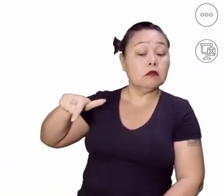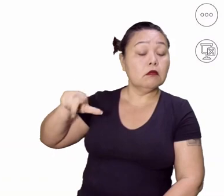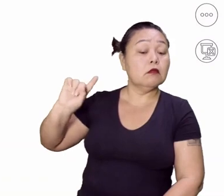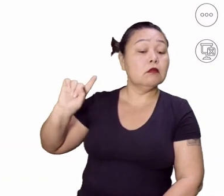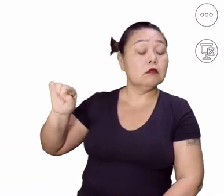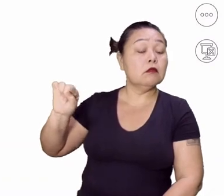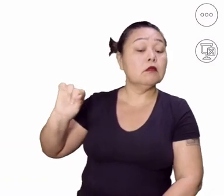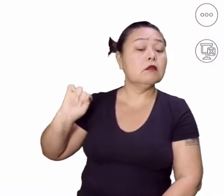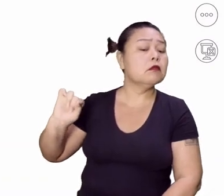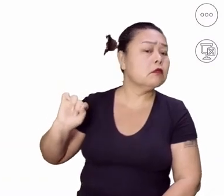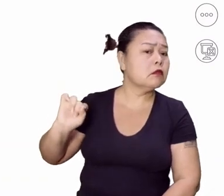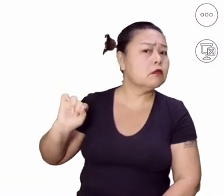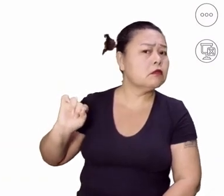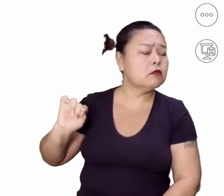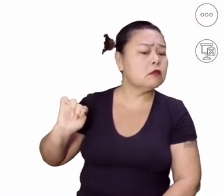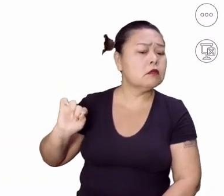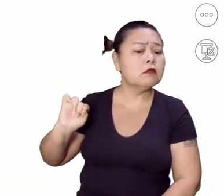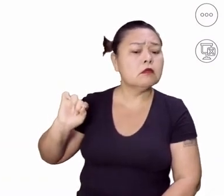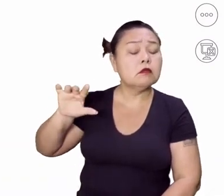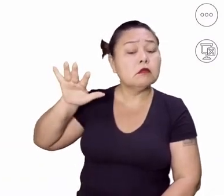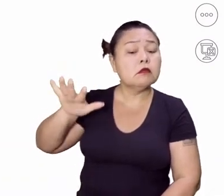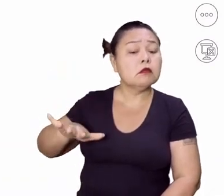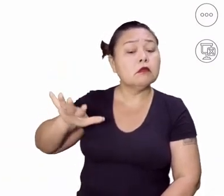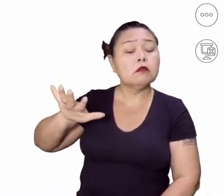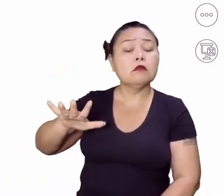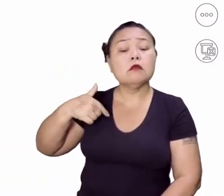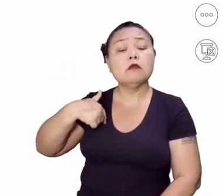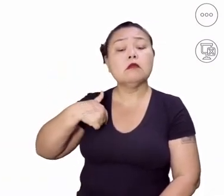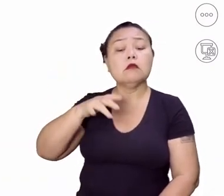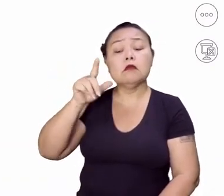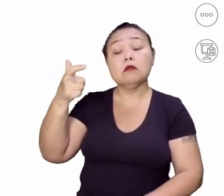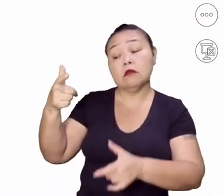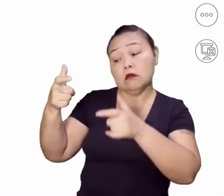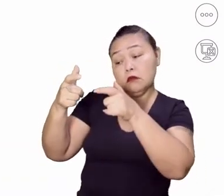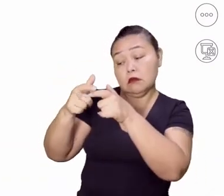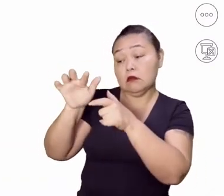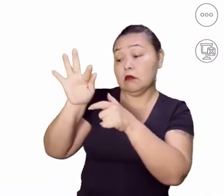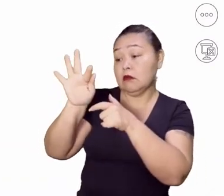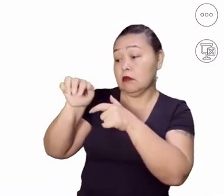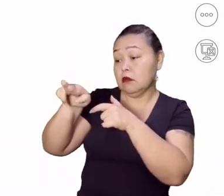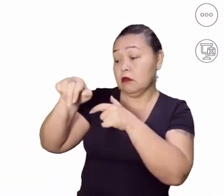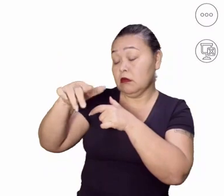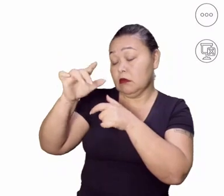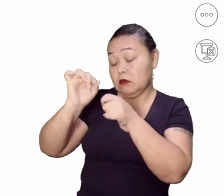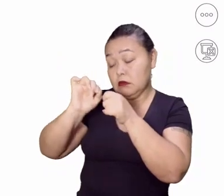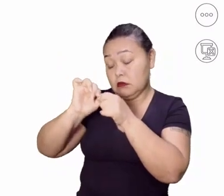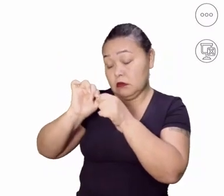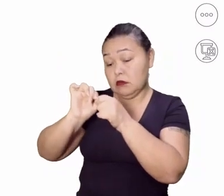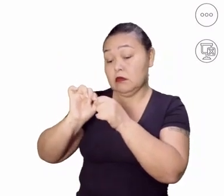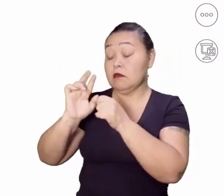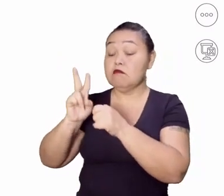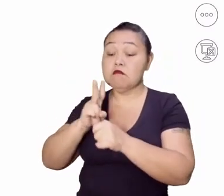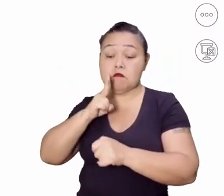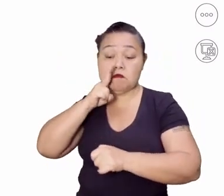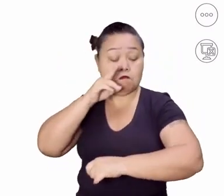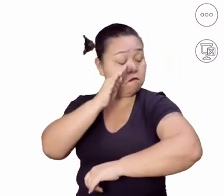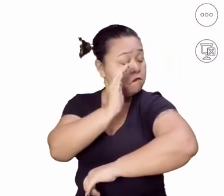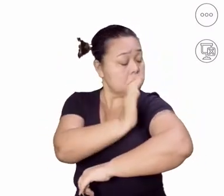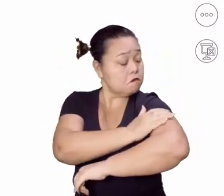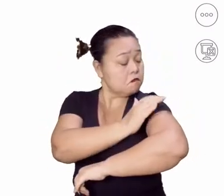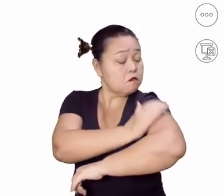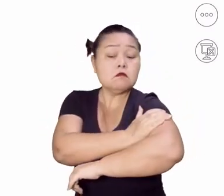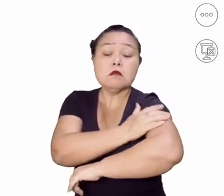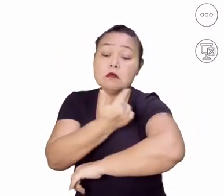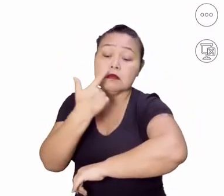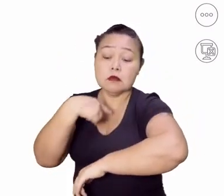Basicamente, isso quer dizer que algumas funções diminuem, né? O trabalho e a força física humana, ela